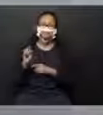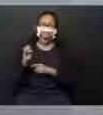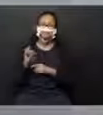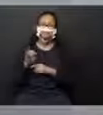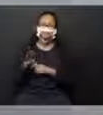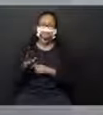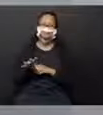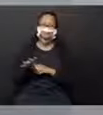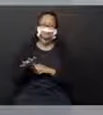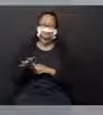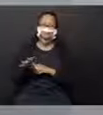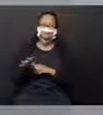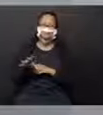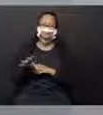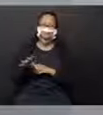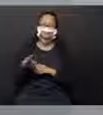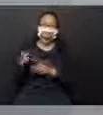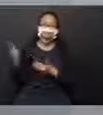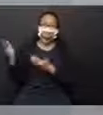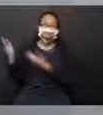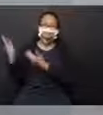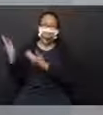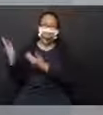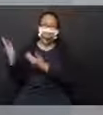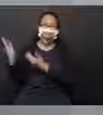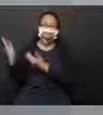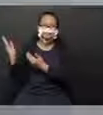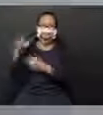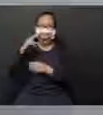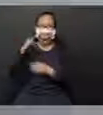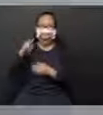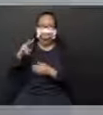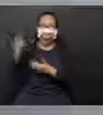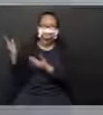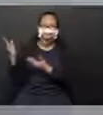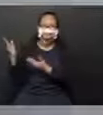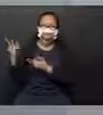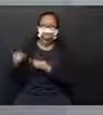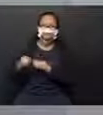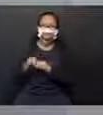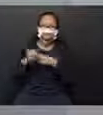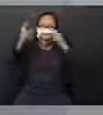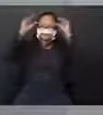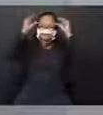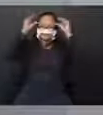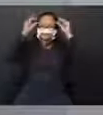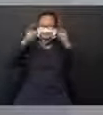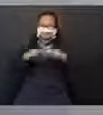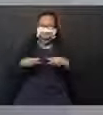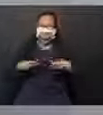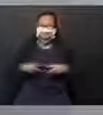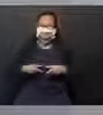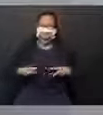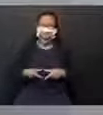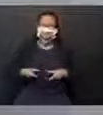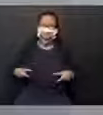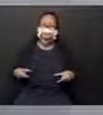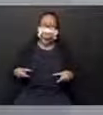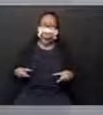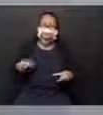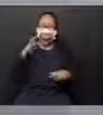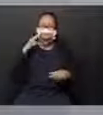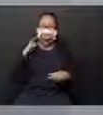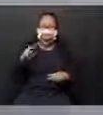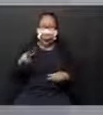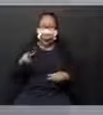Lanterna em cima da zebrinha. Vou deixar ela bem pertinho da zebra. Eu quero que vocês observem aqui embaixo. Percebe a sombra